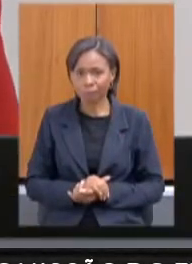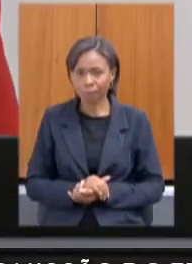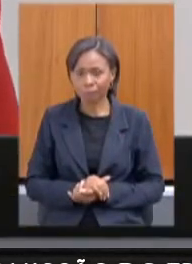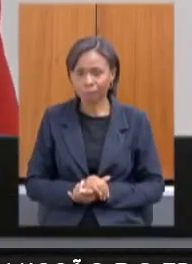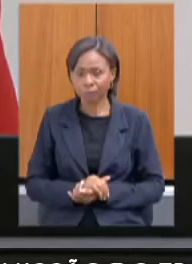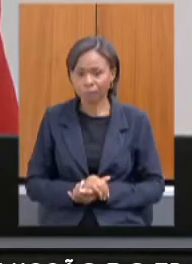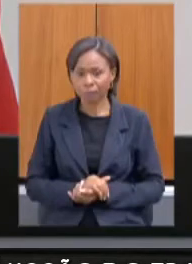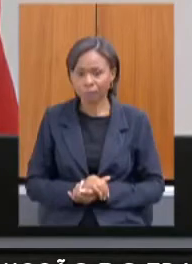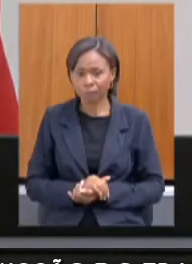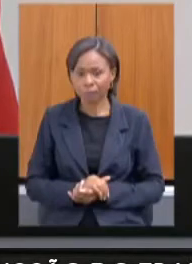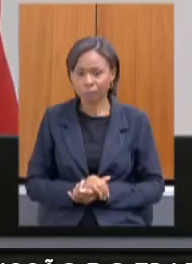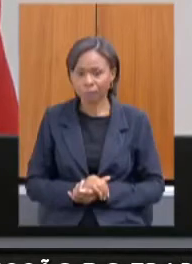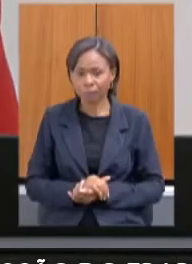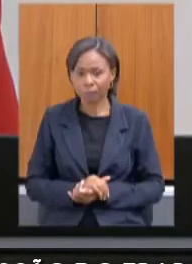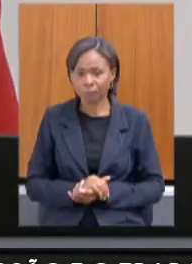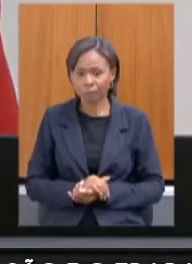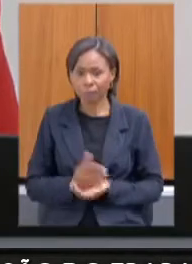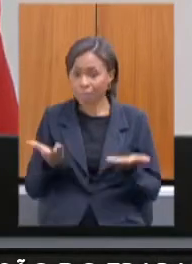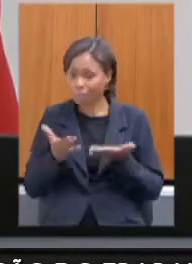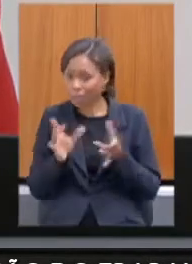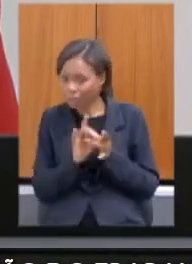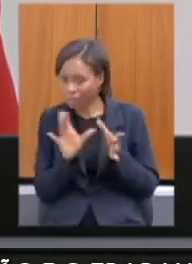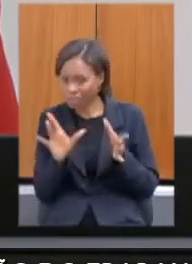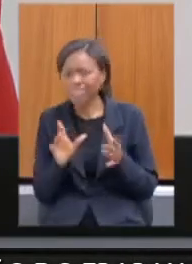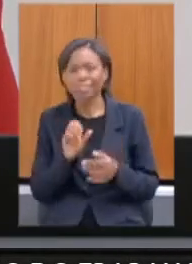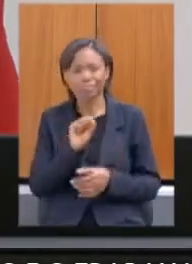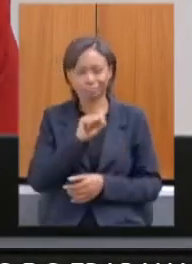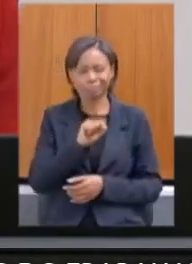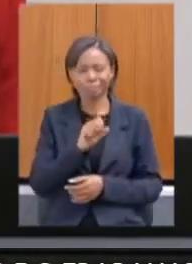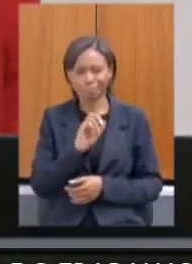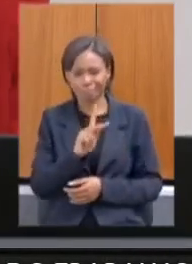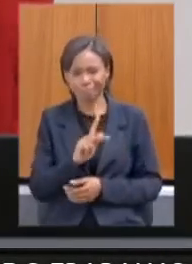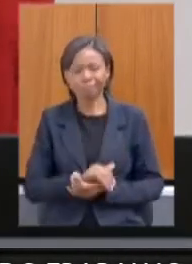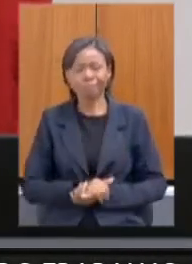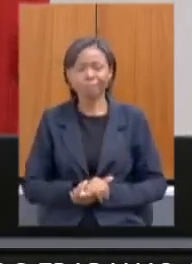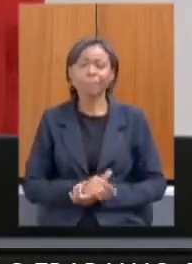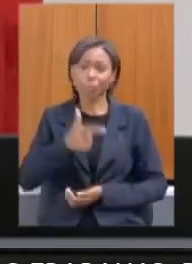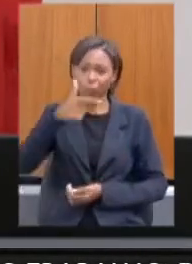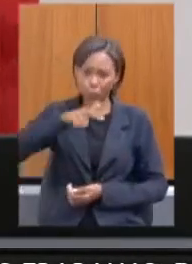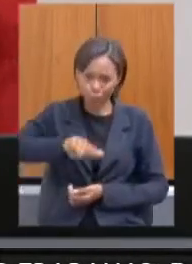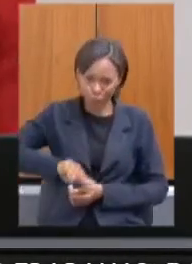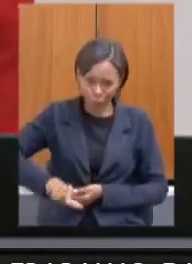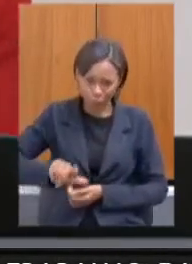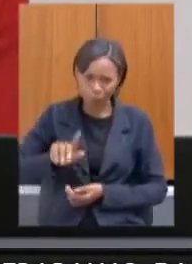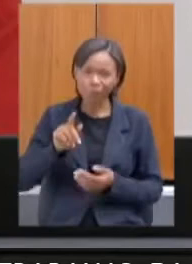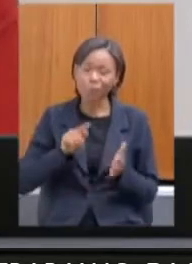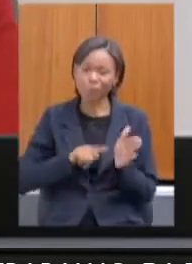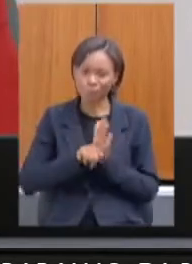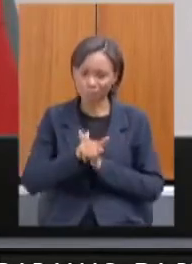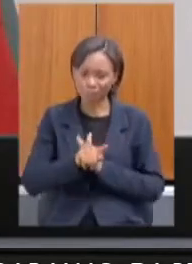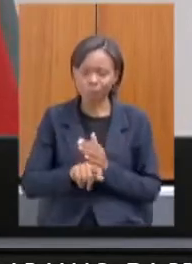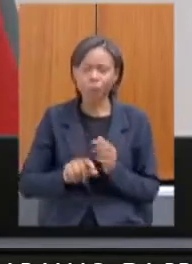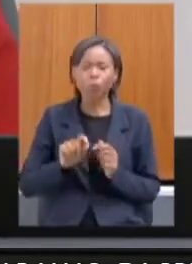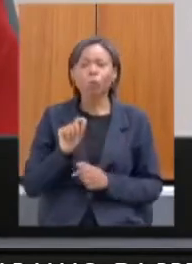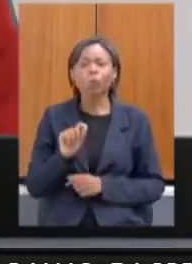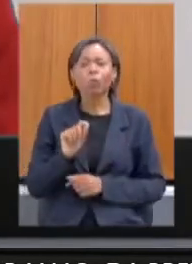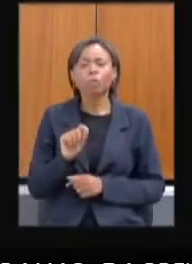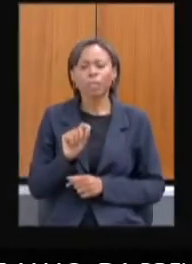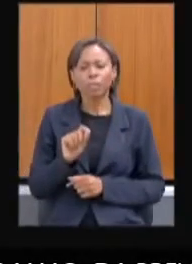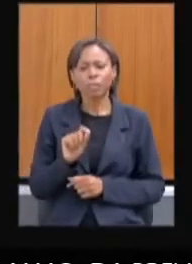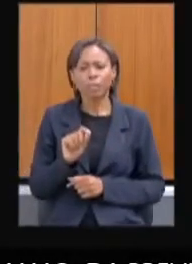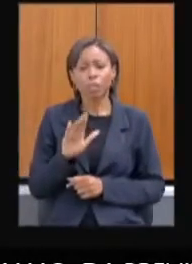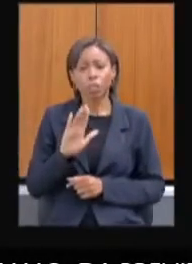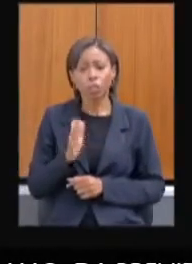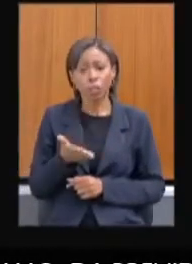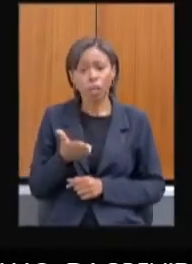Oi, agora está liberado. Isso, agora sim. Mais uma vez, eu vou perguntar o que foi feito para apoiar os